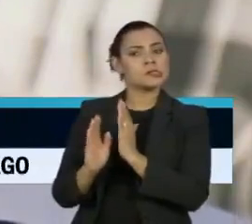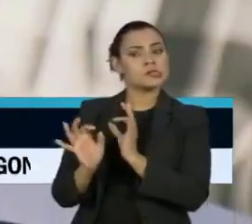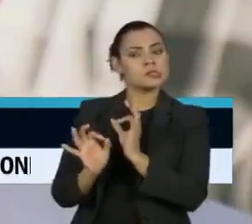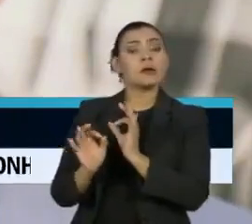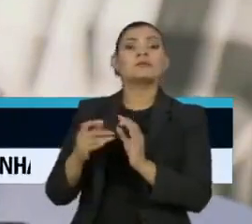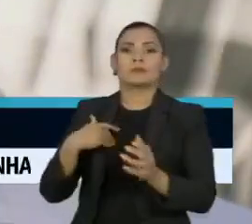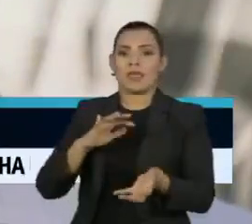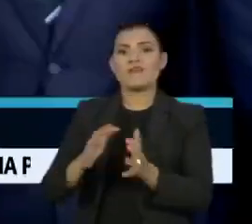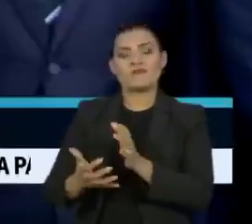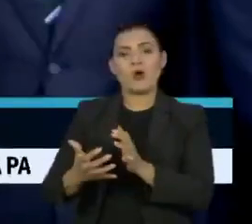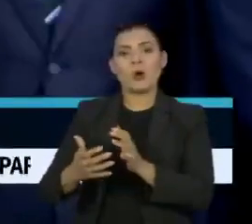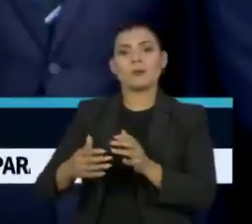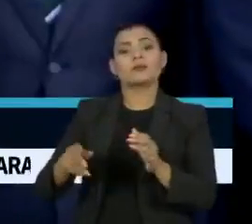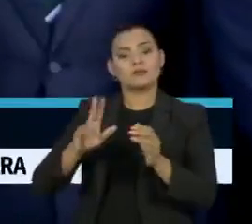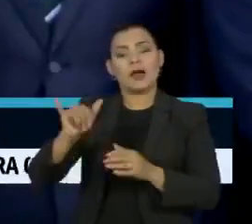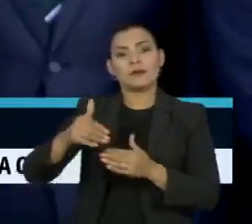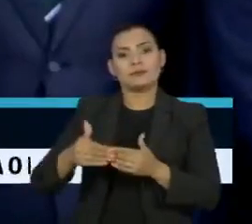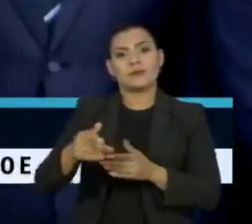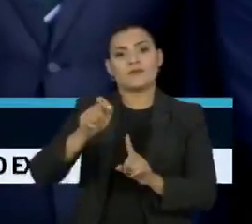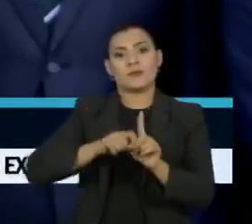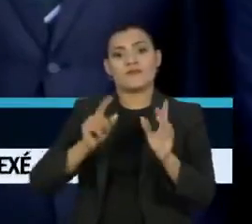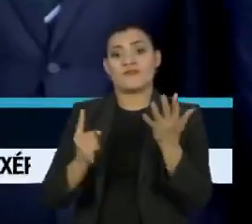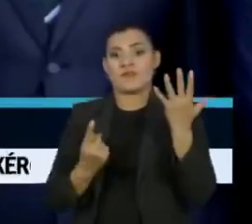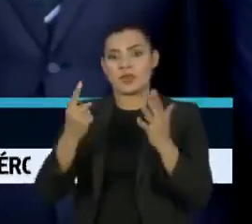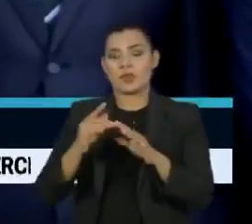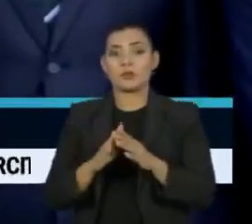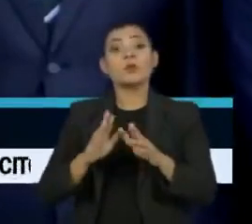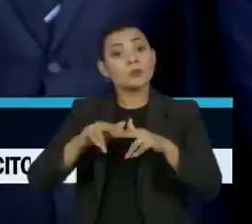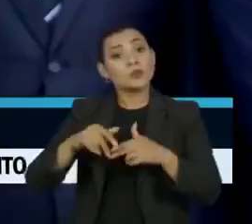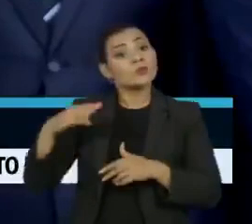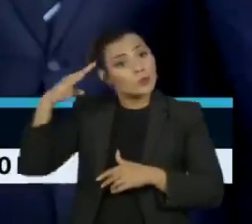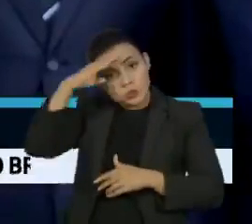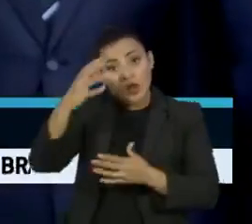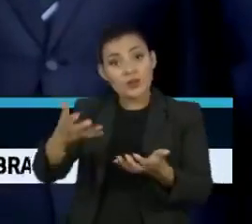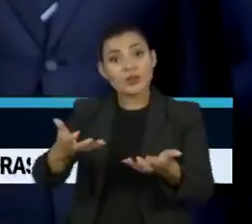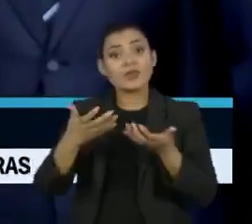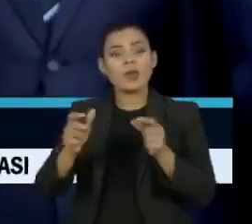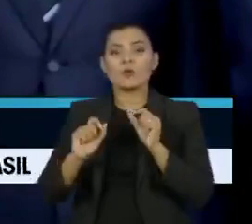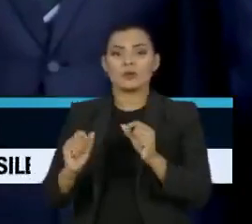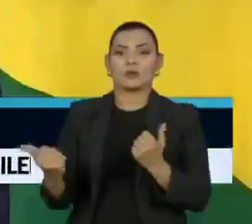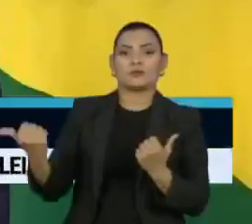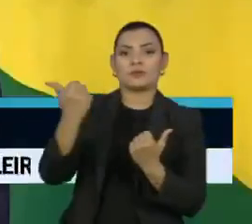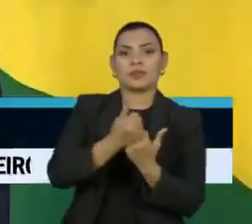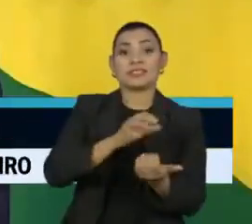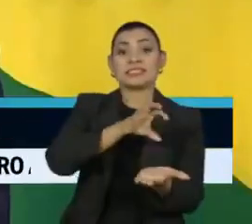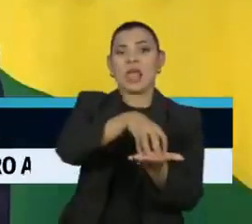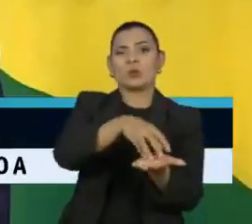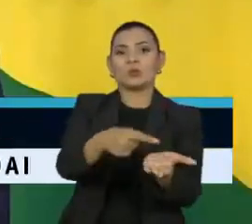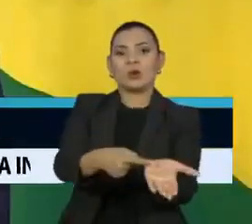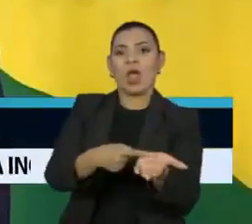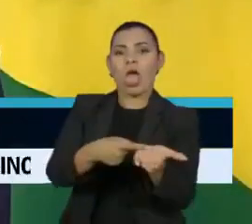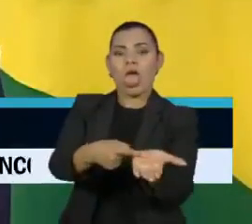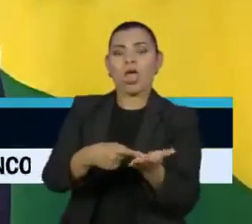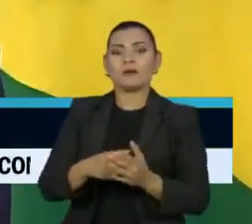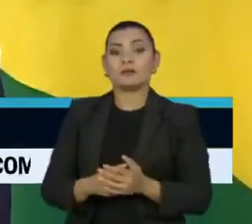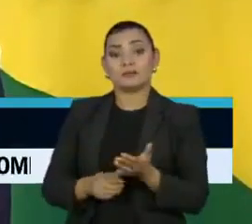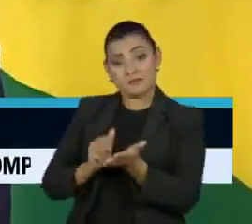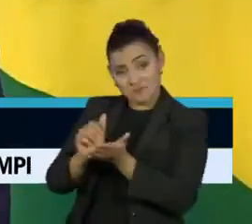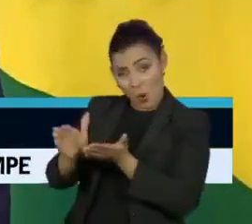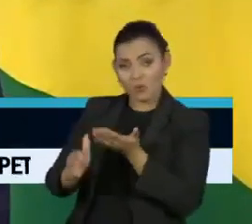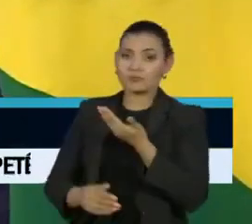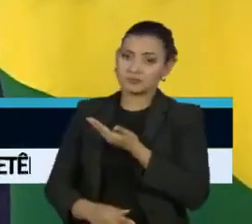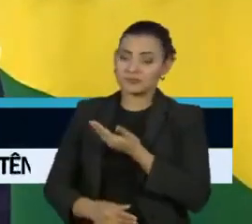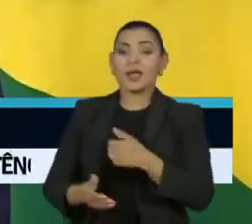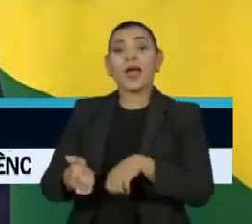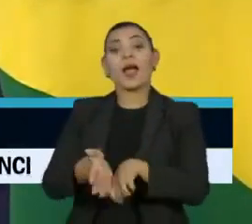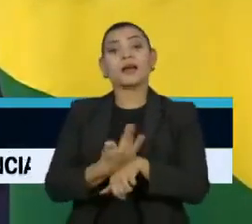que deve acontecer em fevereiro. A ideia de Jair Bolsonaro é entregar o ministério para o centrão. A demissão de Marcelo Álvaro teria